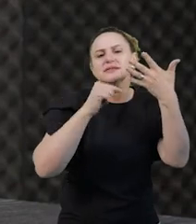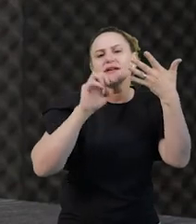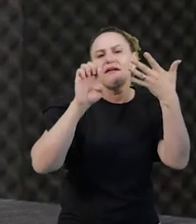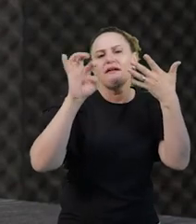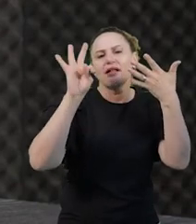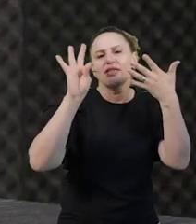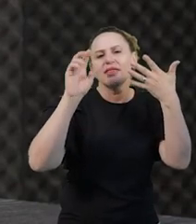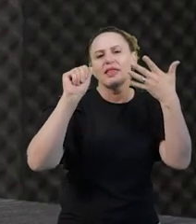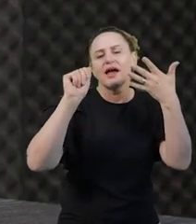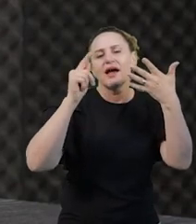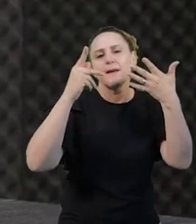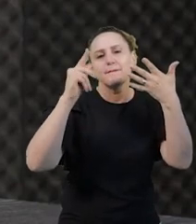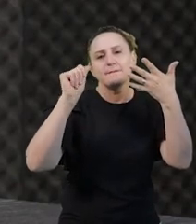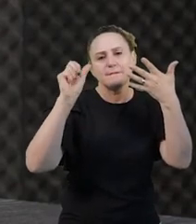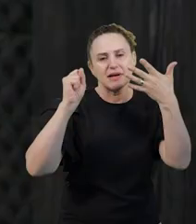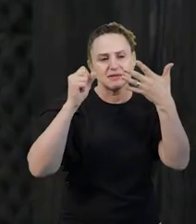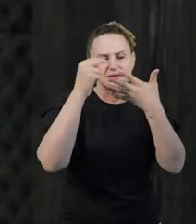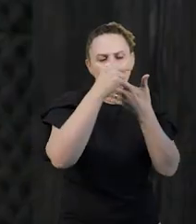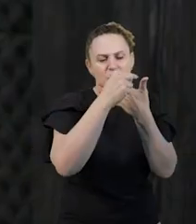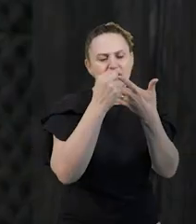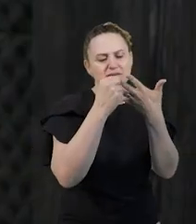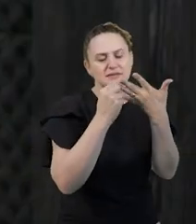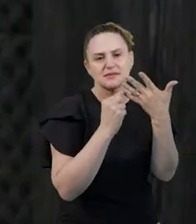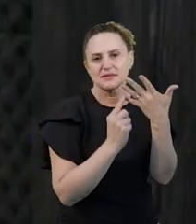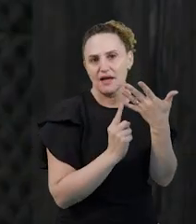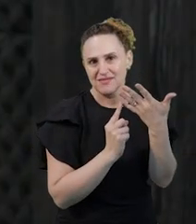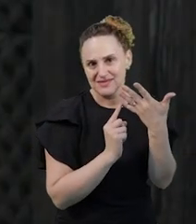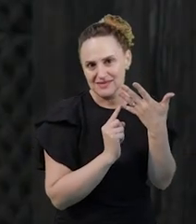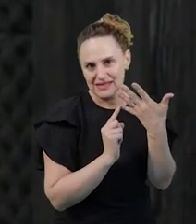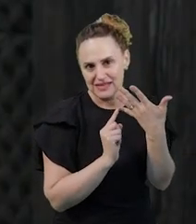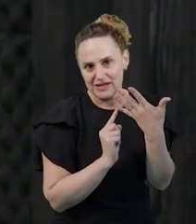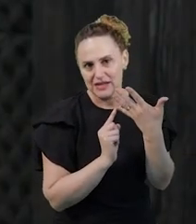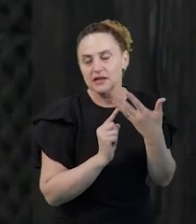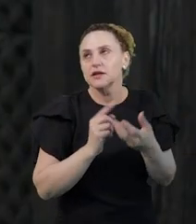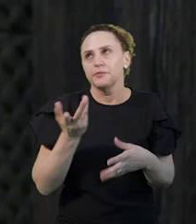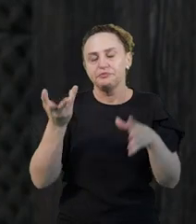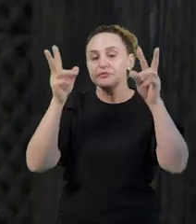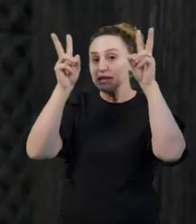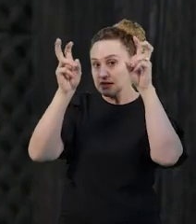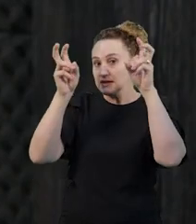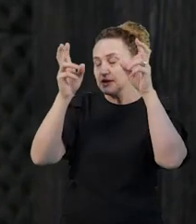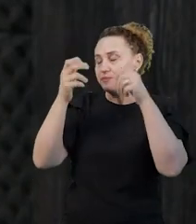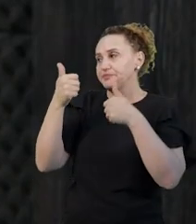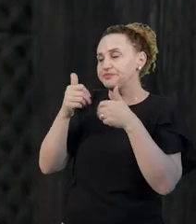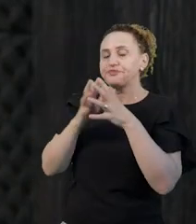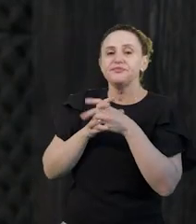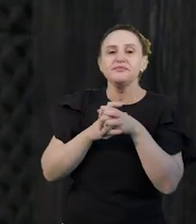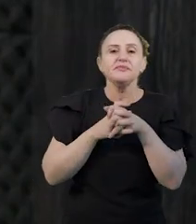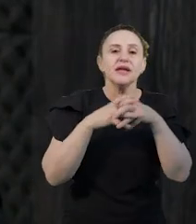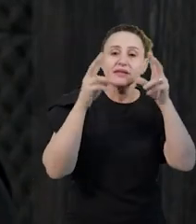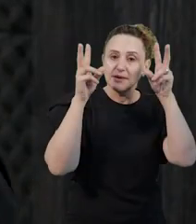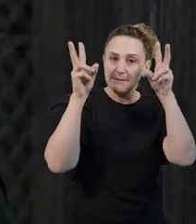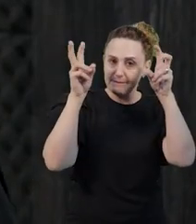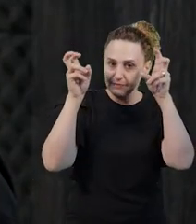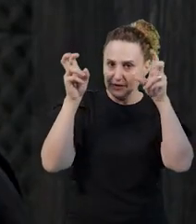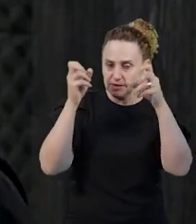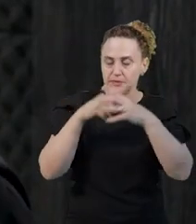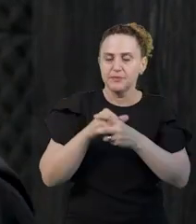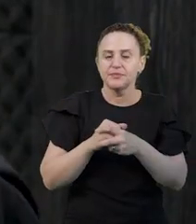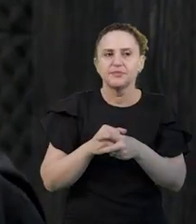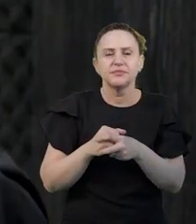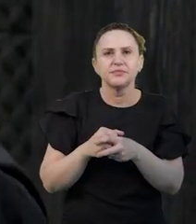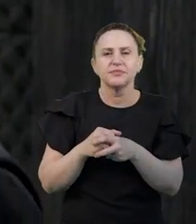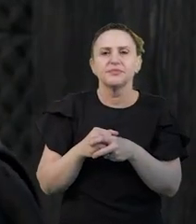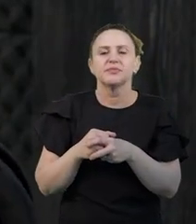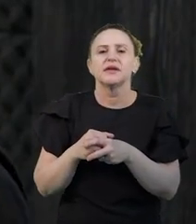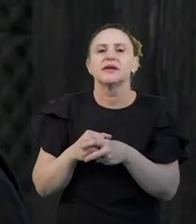para ficar claro para os nossos estudantes. Bom, então, a modelagem matemática, como eu disse para vocês, eu acabei